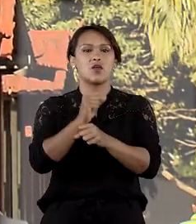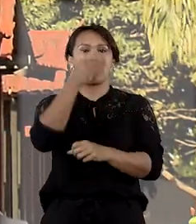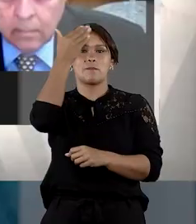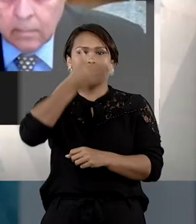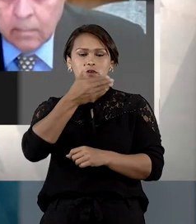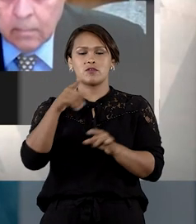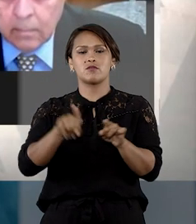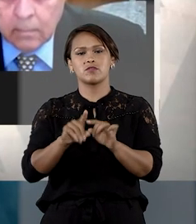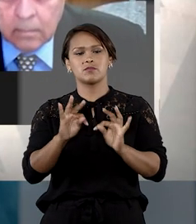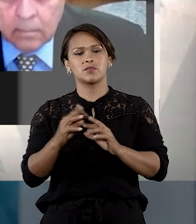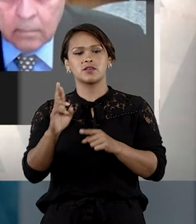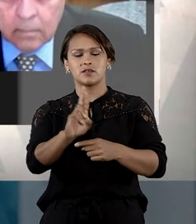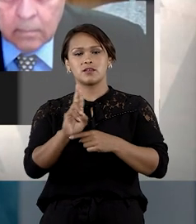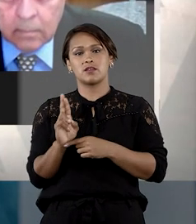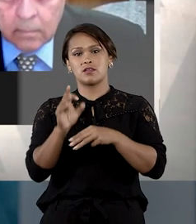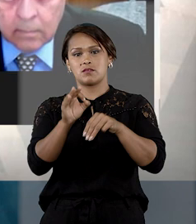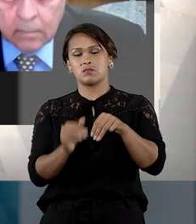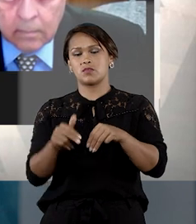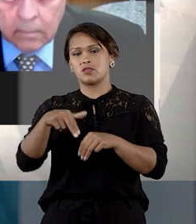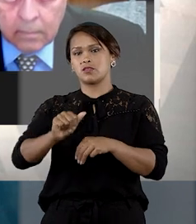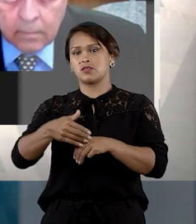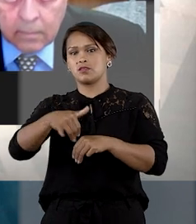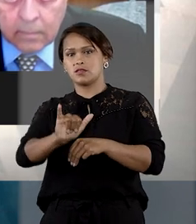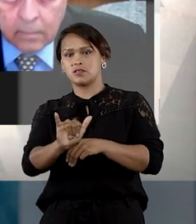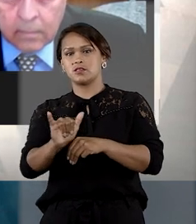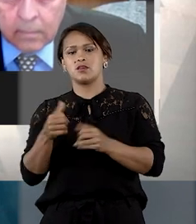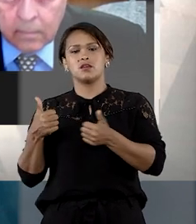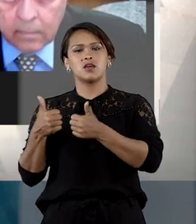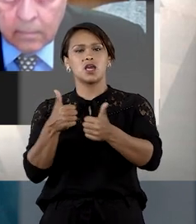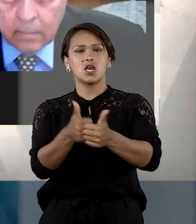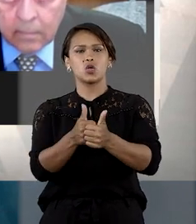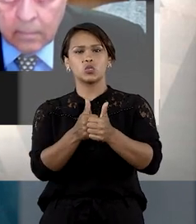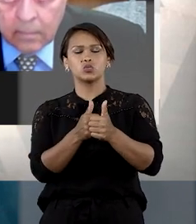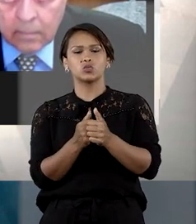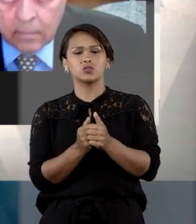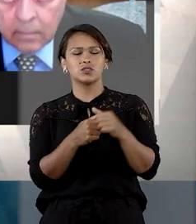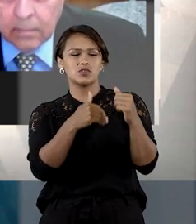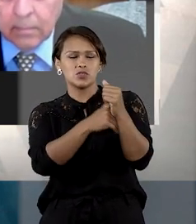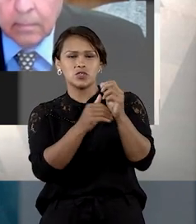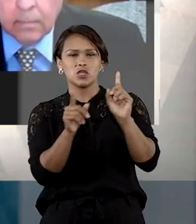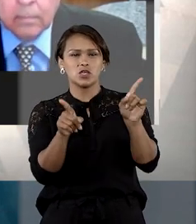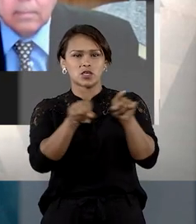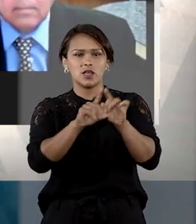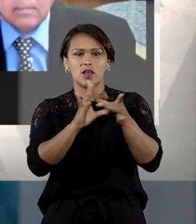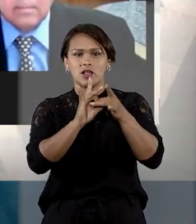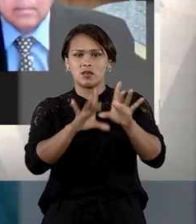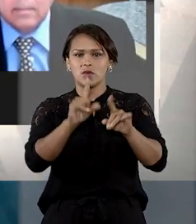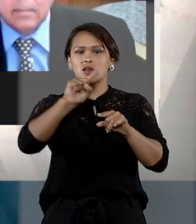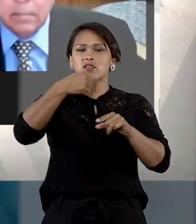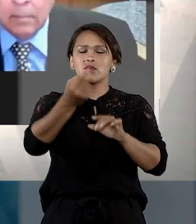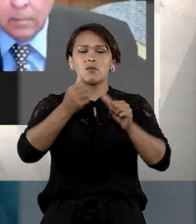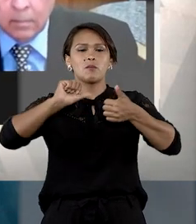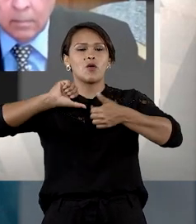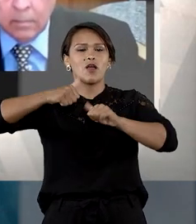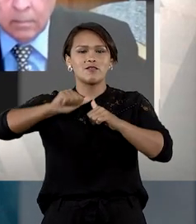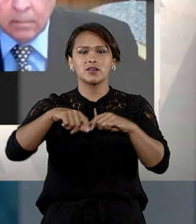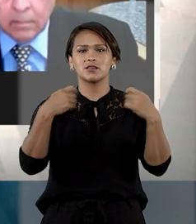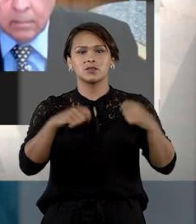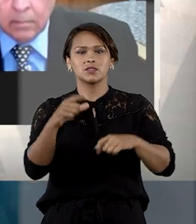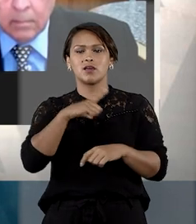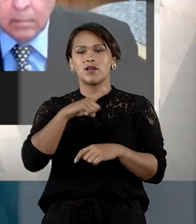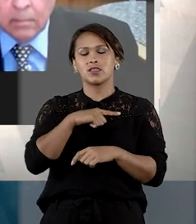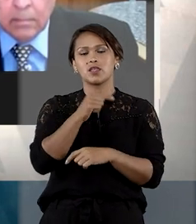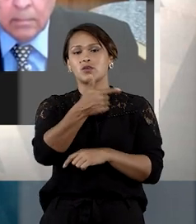pericial. Para a relatora ministra Nancy Andrigue, a conduta de restringir a liberdade do paciente para depois avaliar a